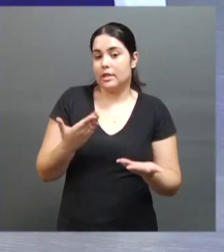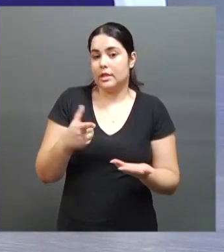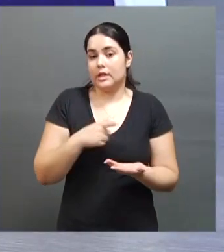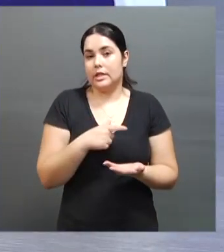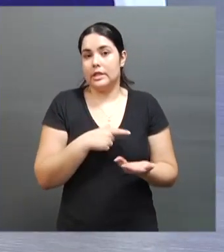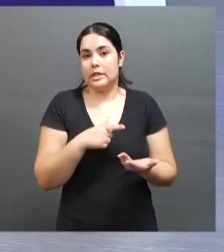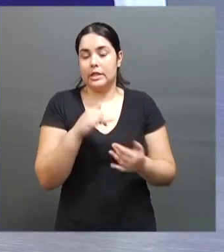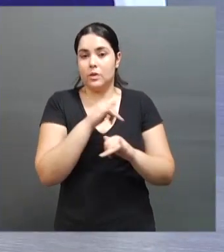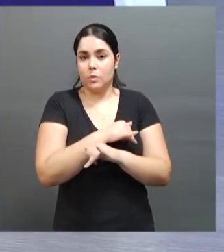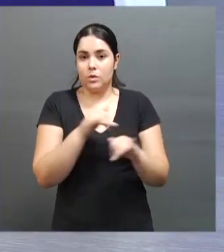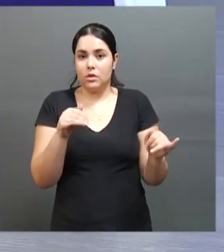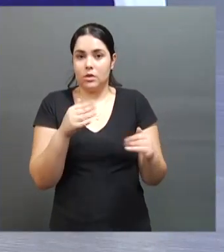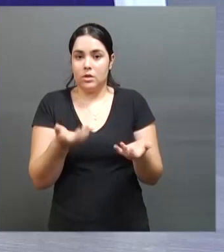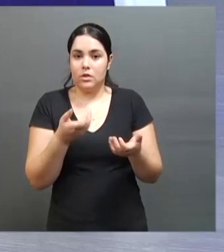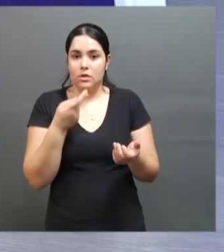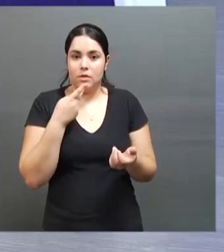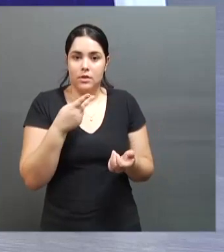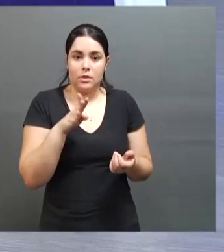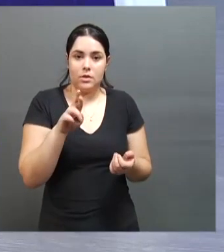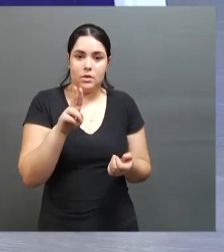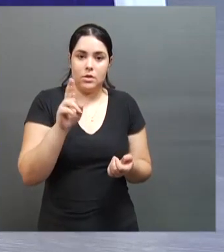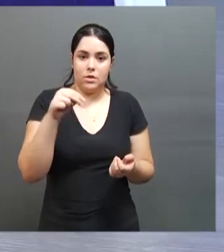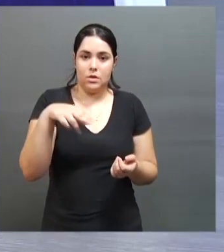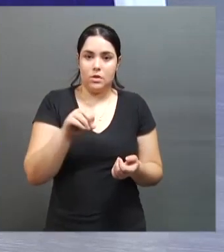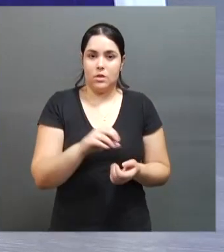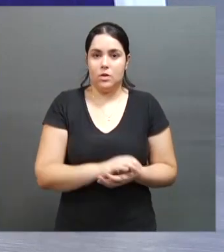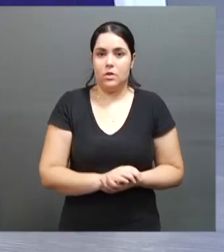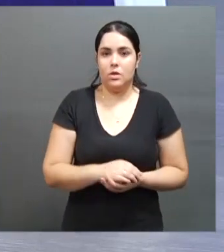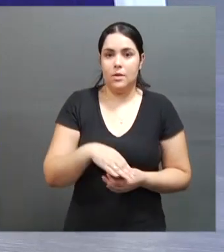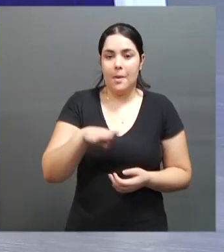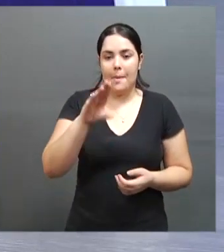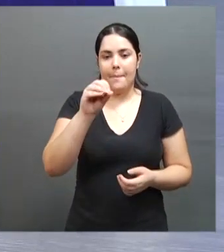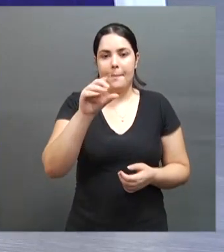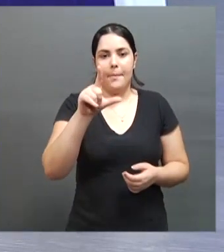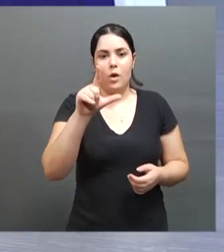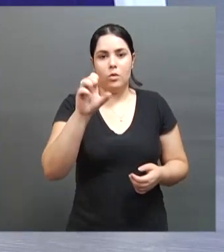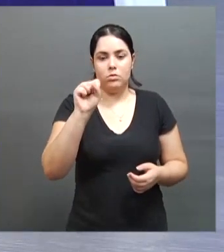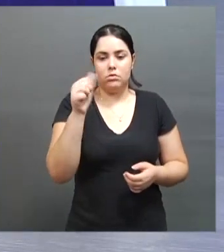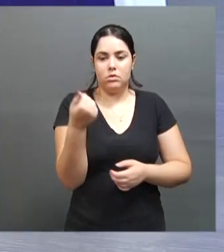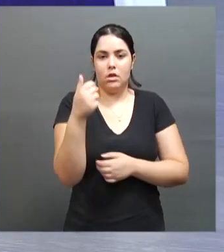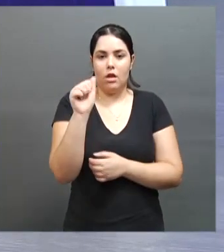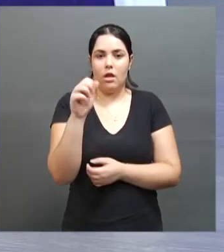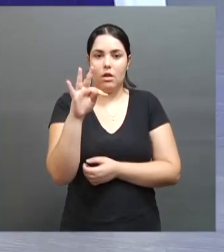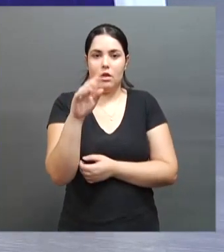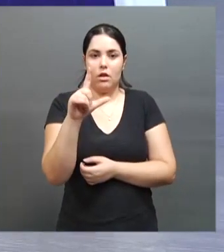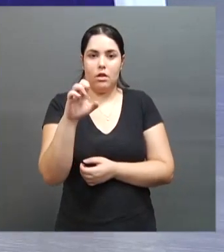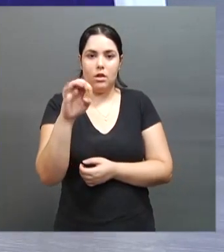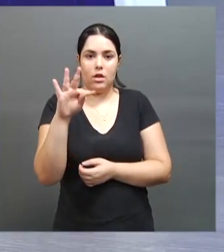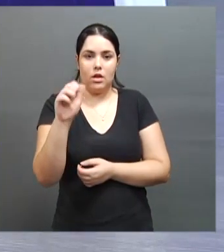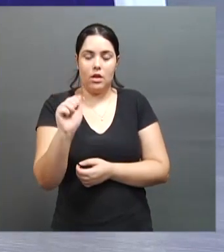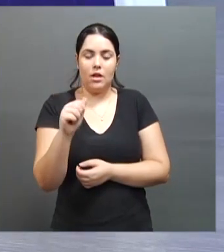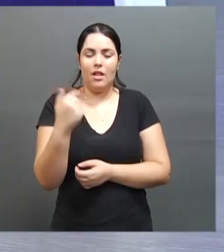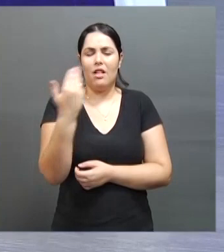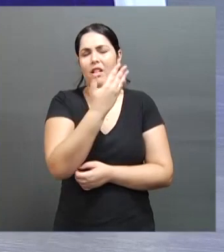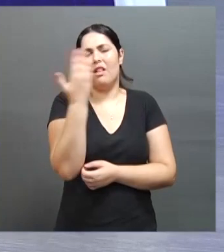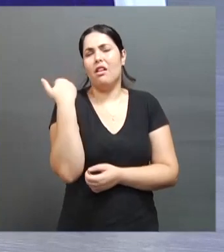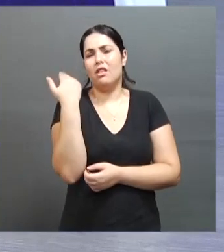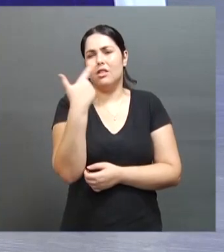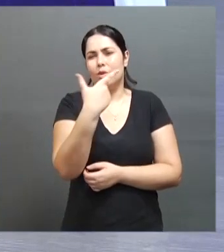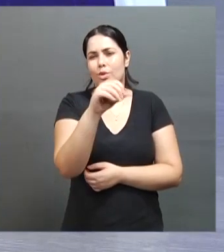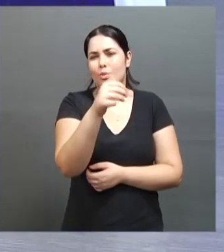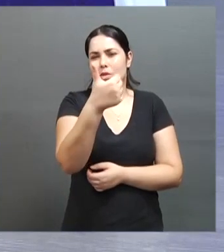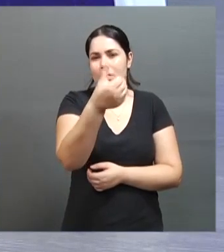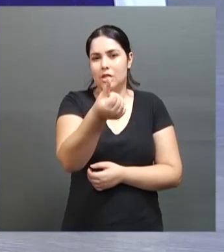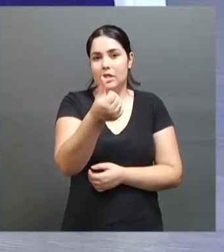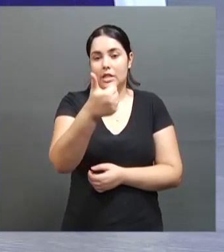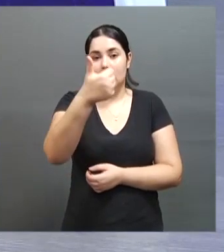aqui algumas informações que eu queria comentar com o Bruno depois. Olha, a Bolsa Atleta é um incentivo do governo federal. Lá em 2016, ela era de mais de 140